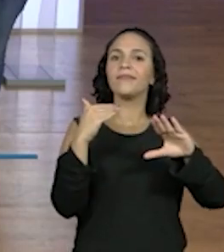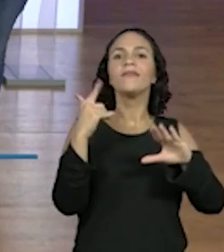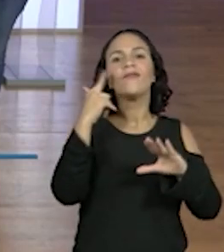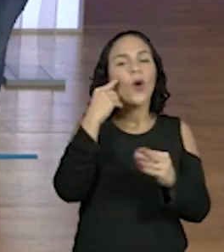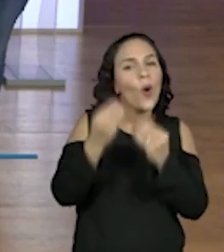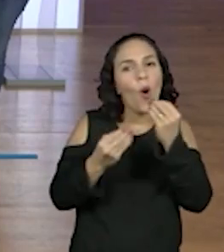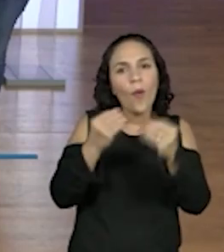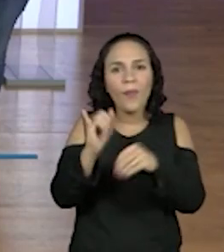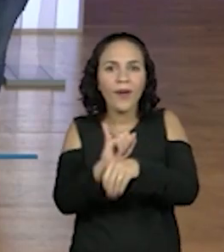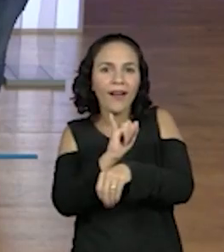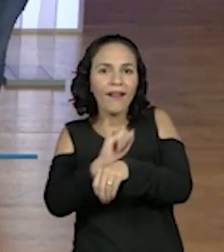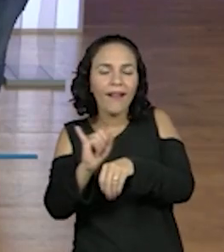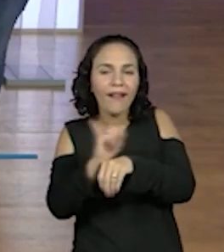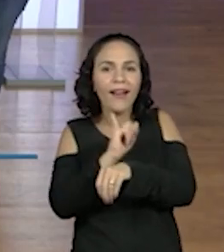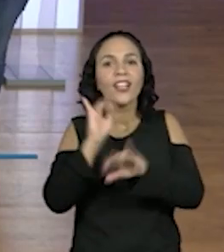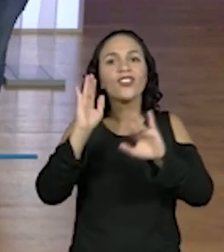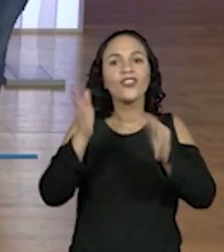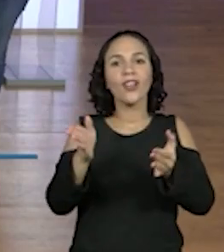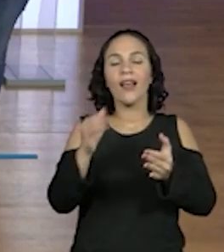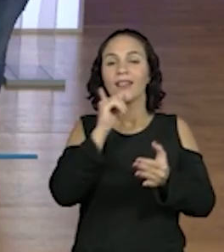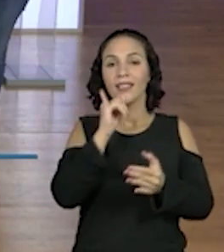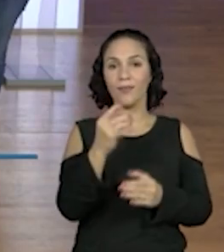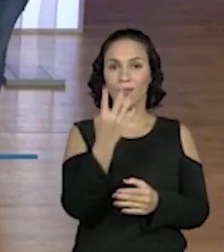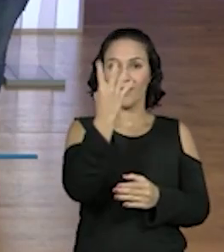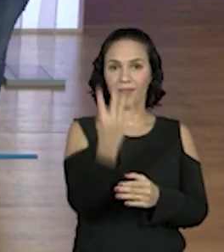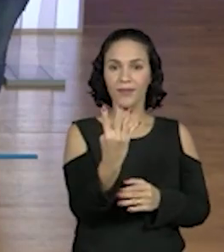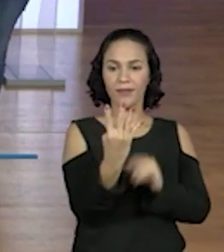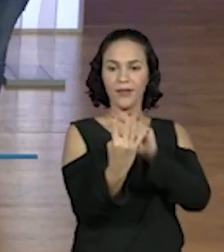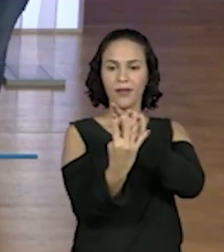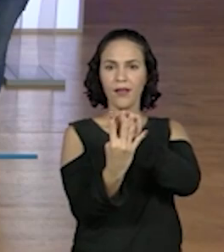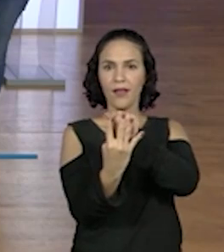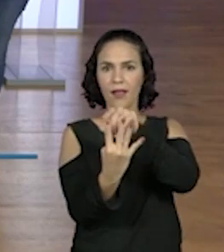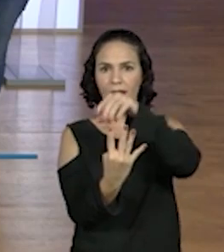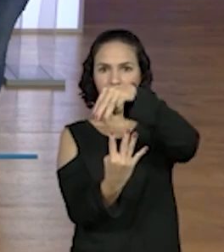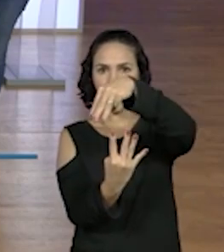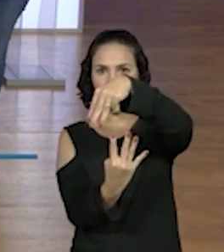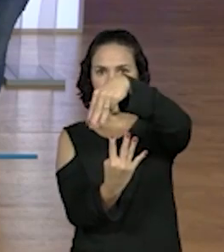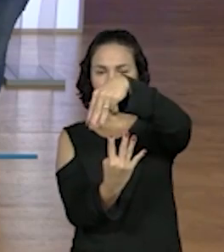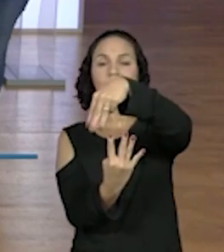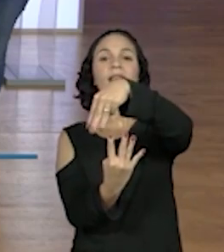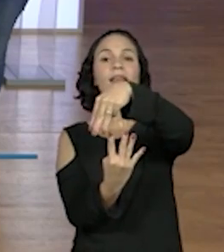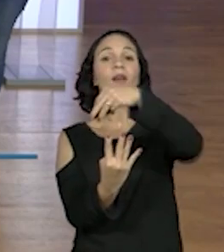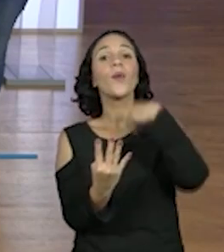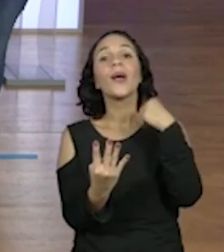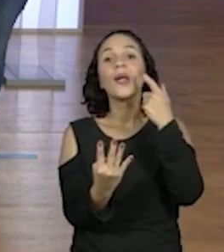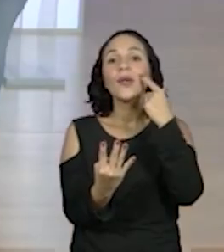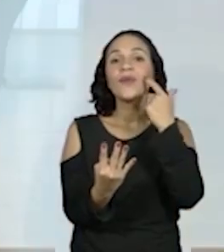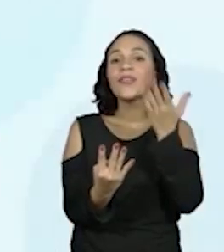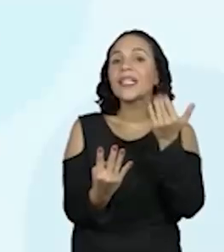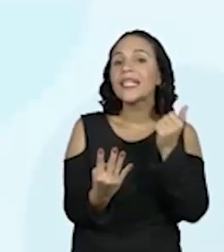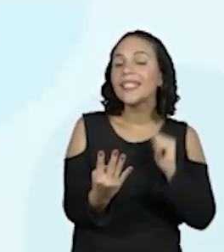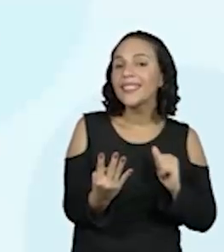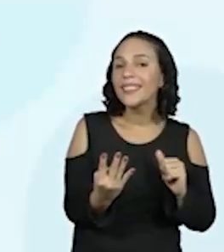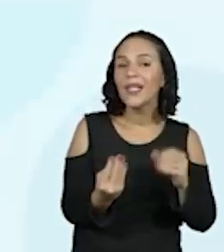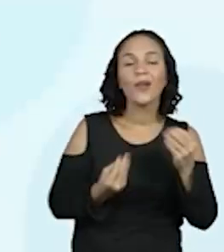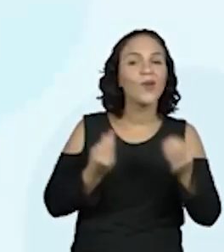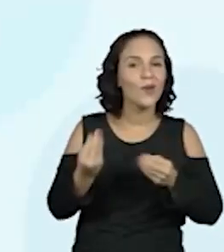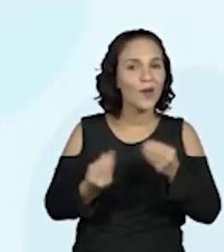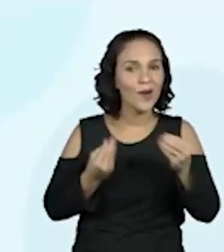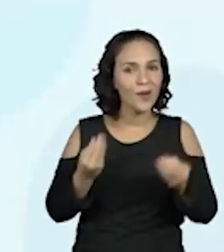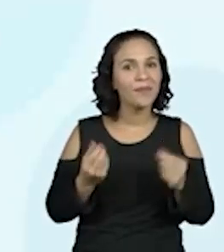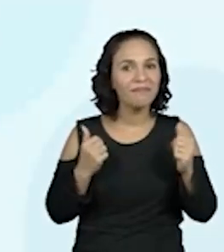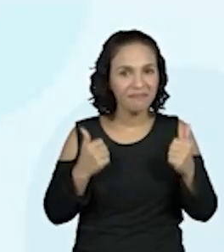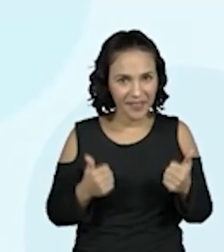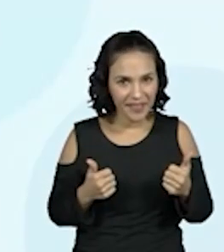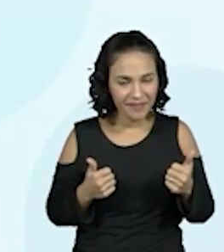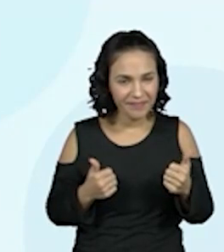fizeram. Se já usarem a unidade de milhar, mandem para a gente. A gente quer ver como é que vocês estão usando isso também, não é?